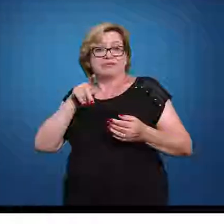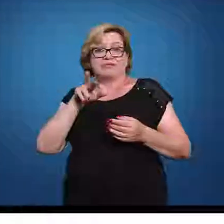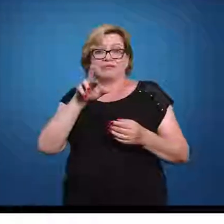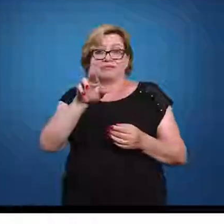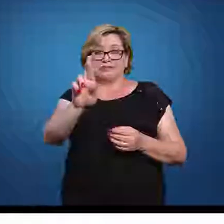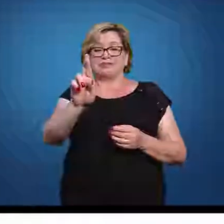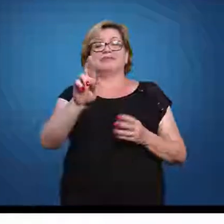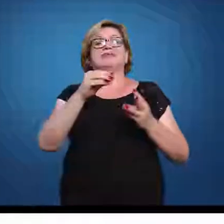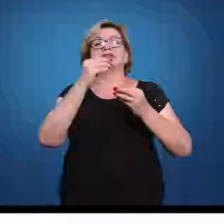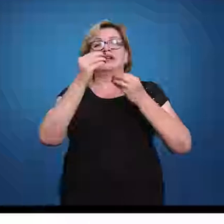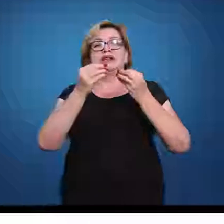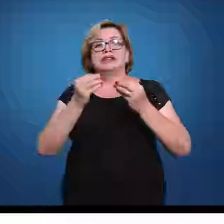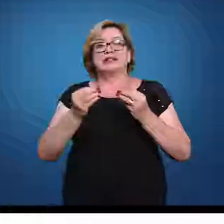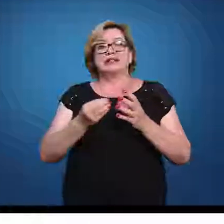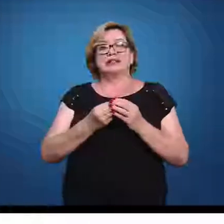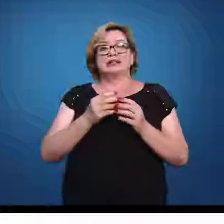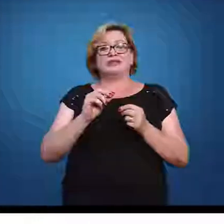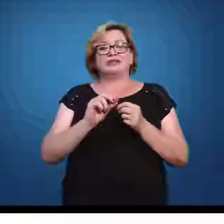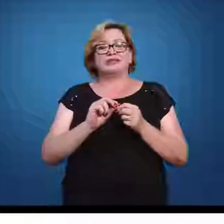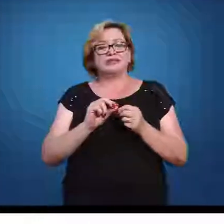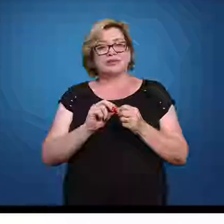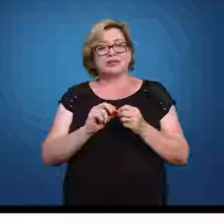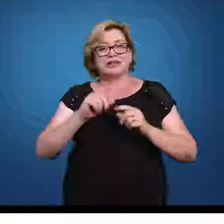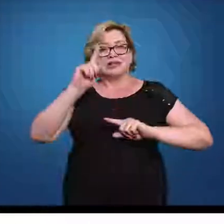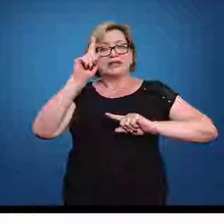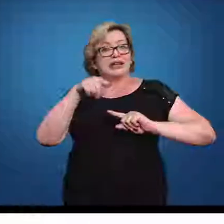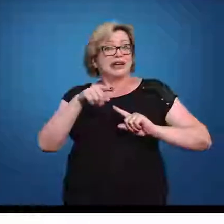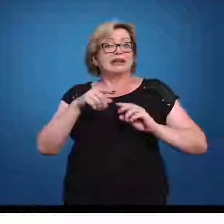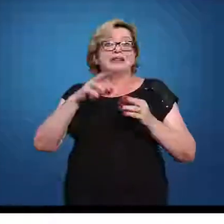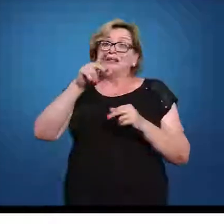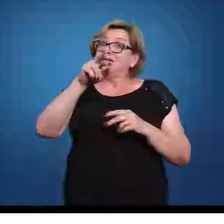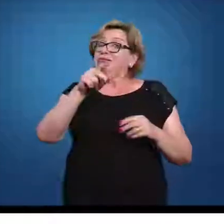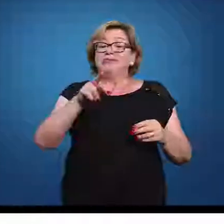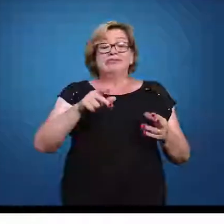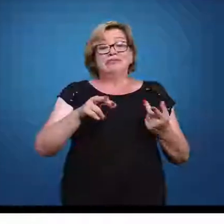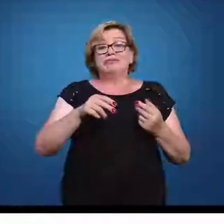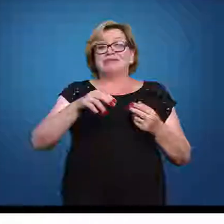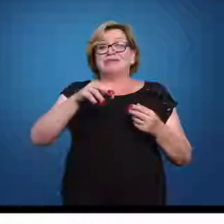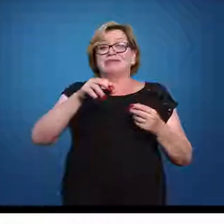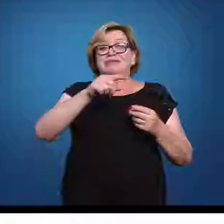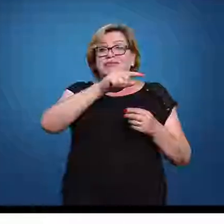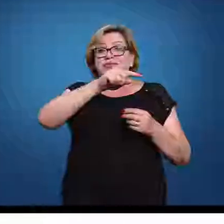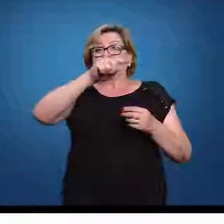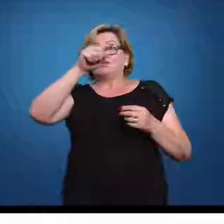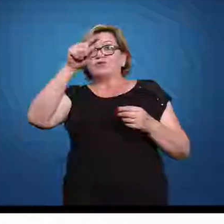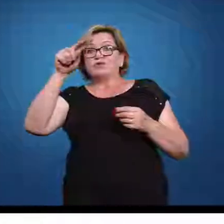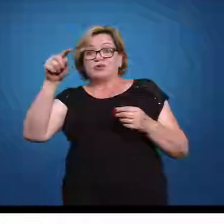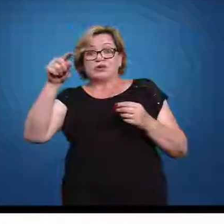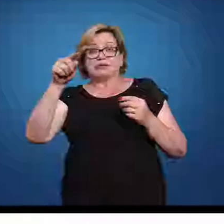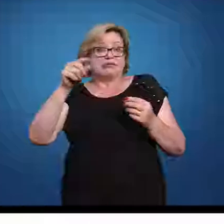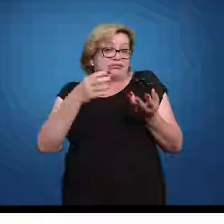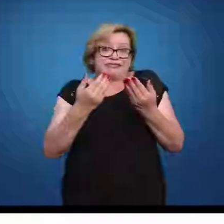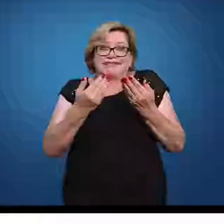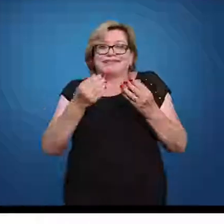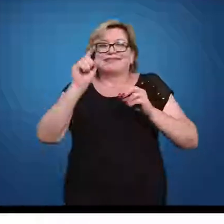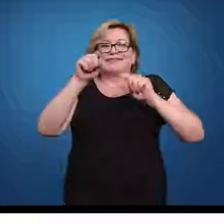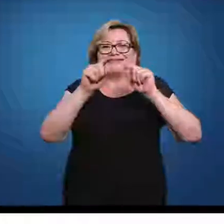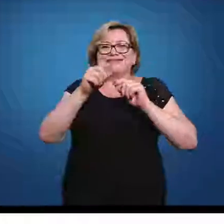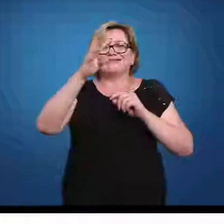temperatura permanecer entre 0 e 1 grau? Automaticamente, é a área da curva. Mas a área da curva está pronta na tabela.